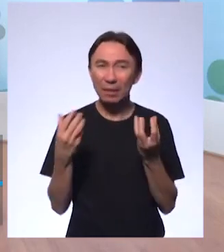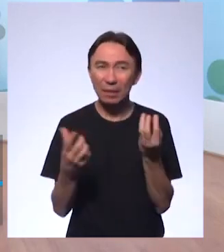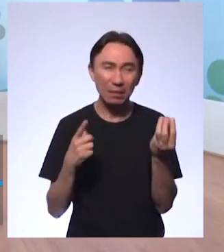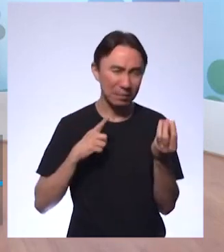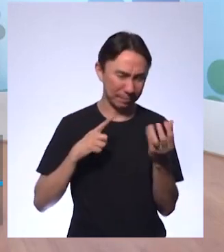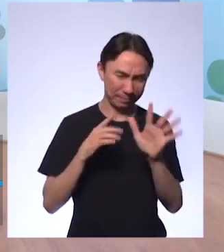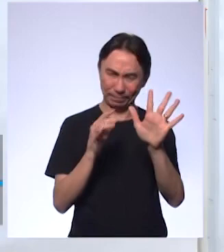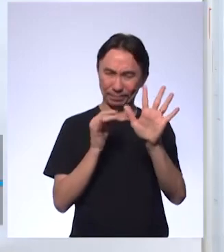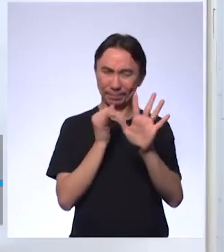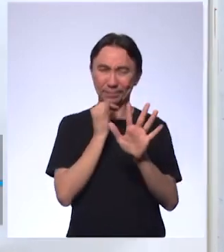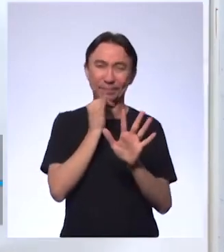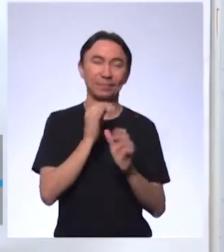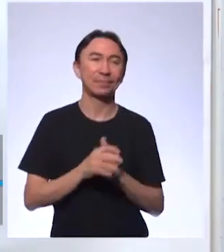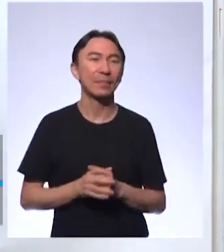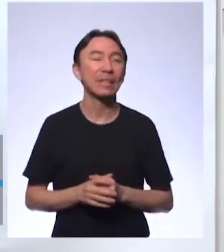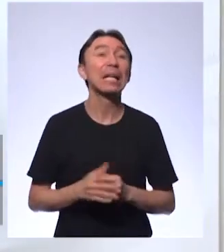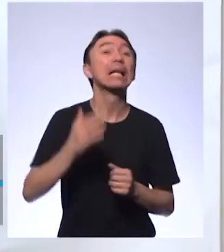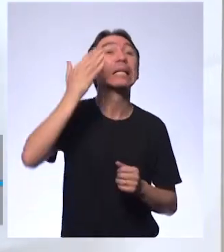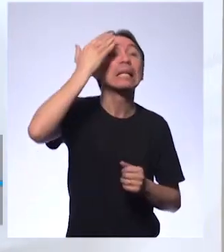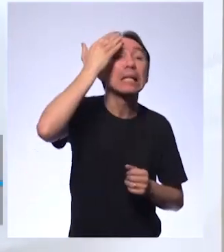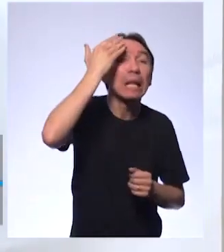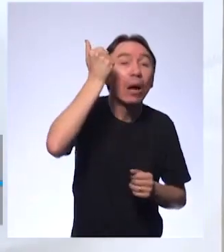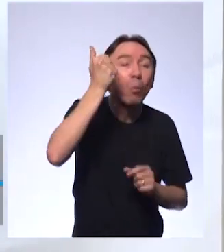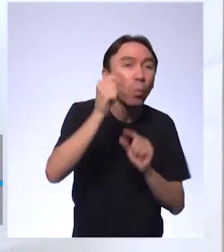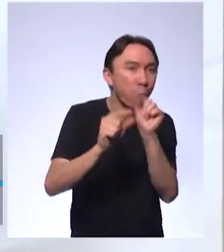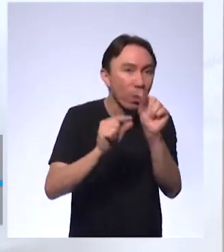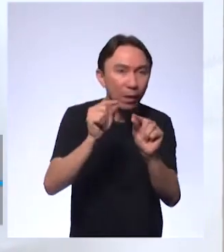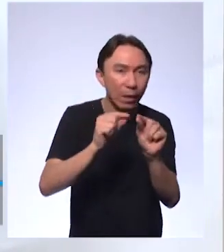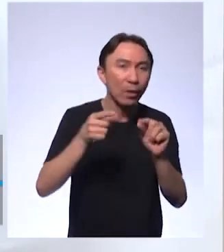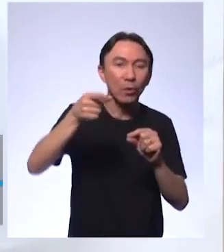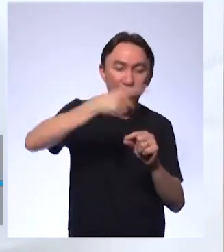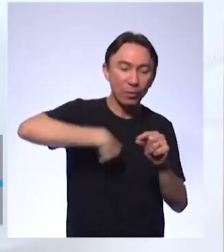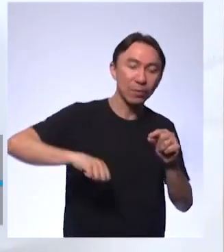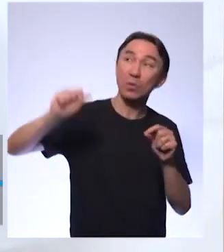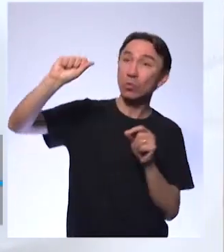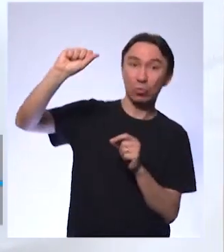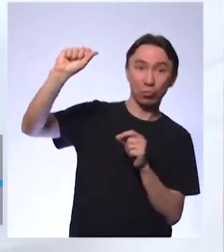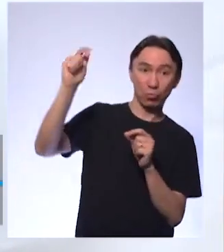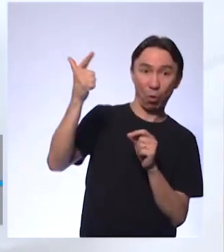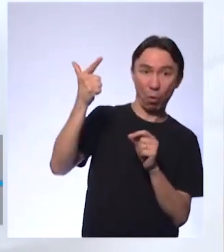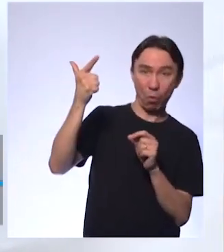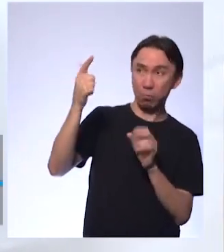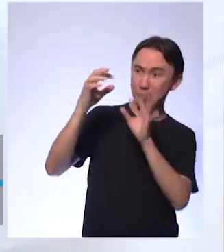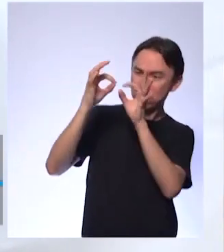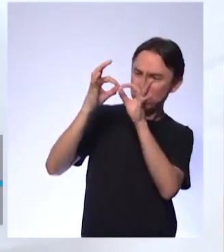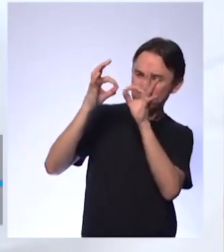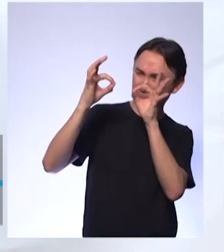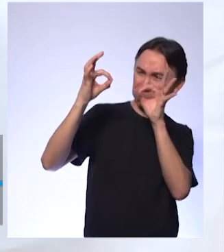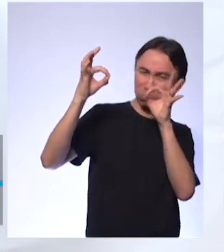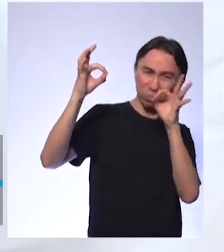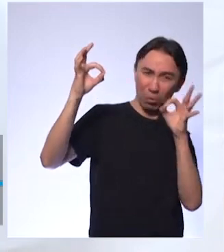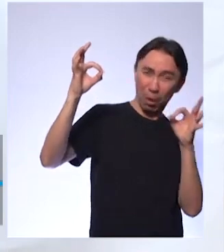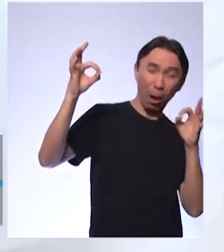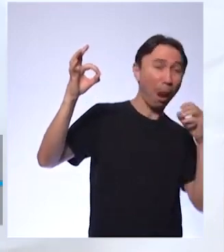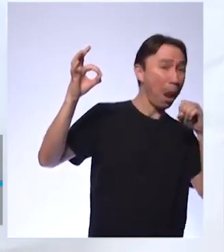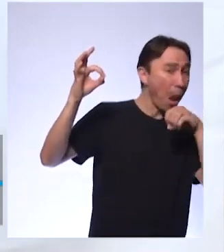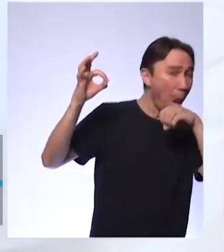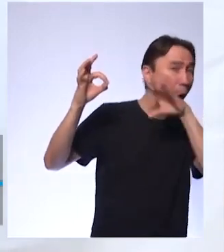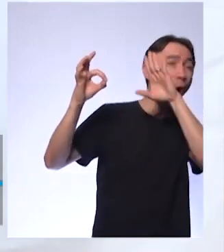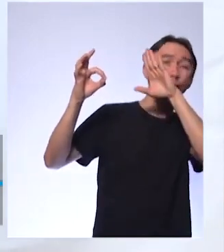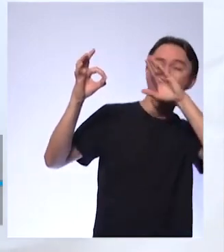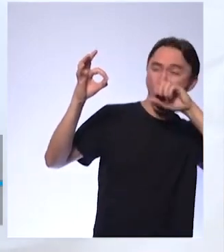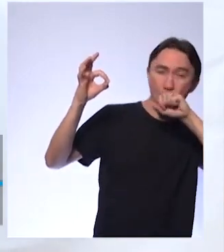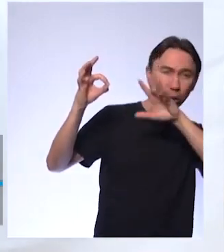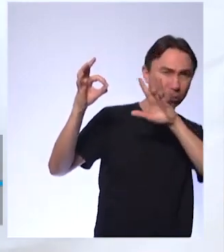que nós estamos muito longe do Sol? E quando eu falo muito, é muito, muito longe mesmo? Vou dar uma